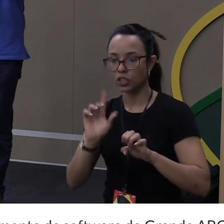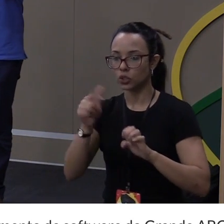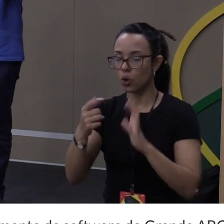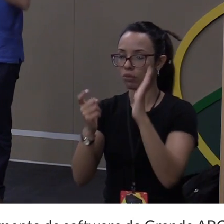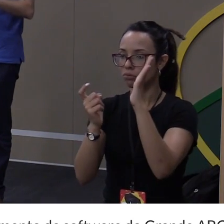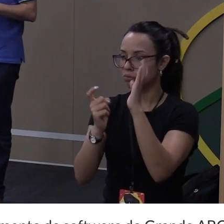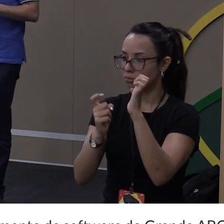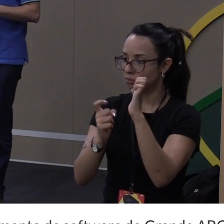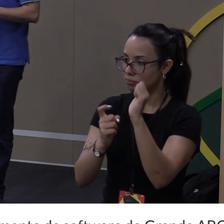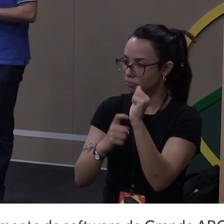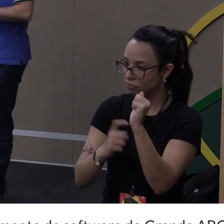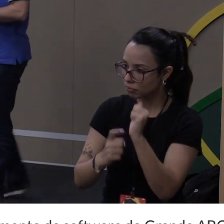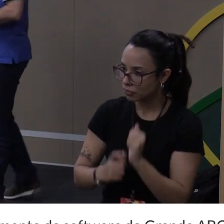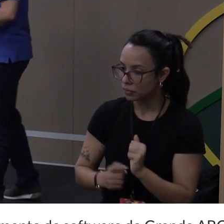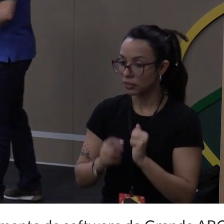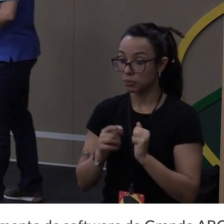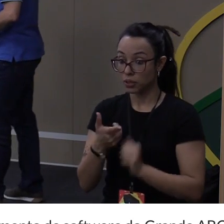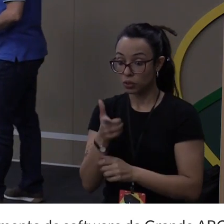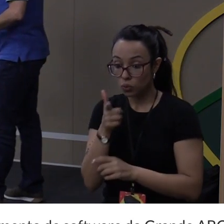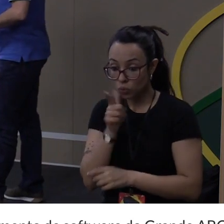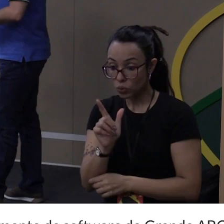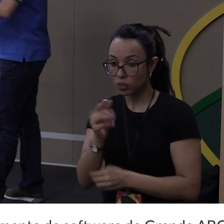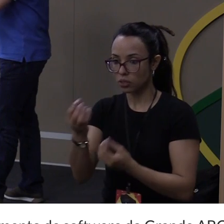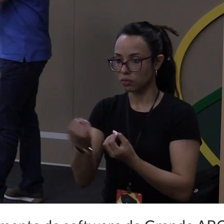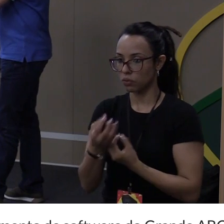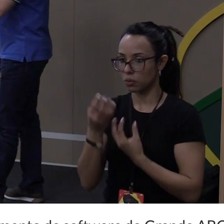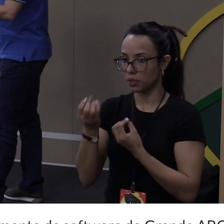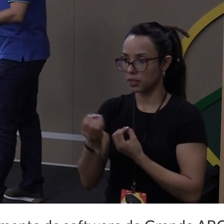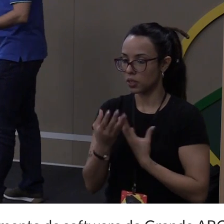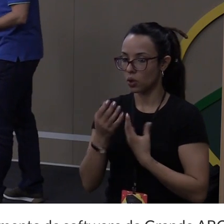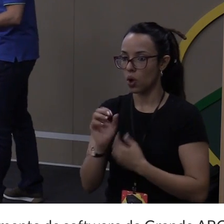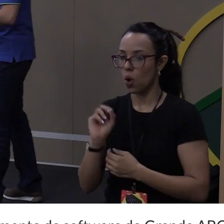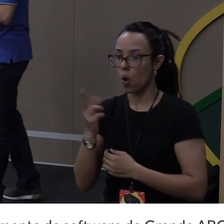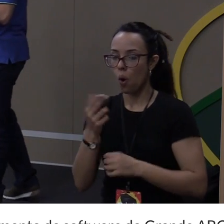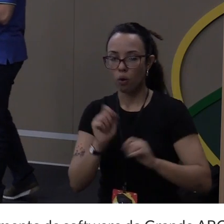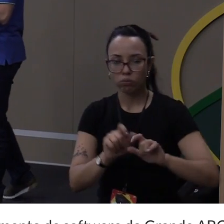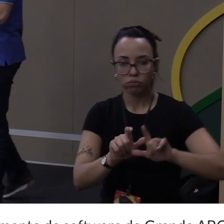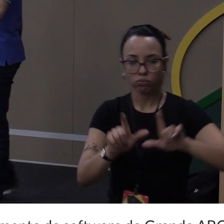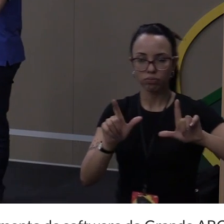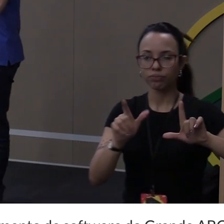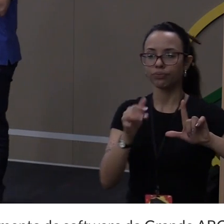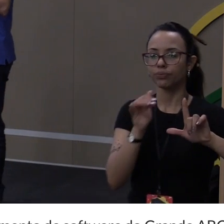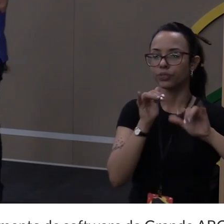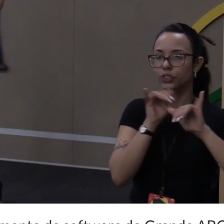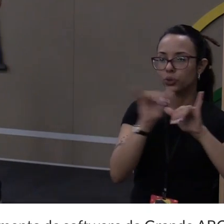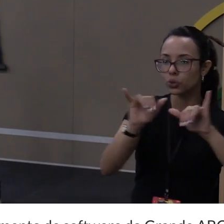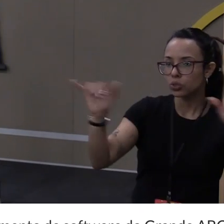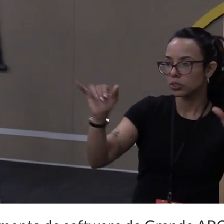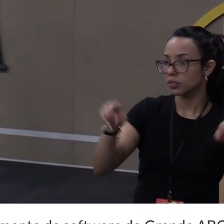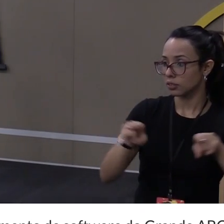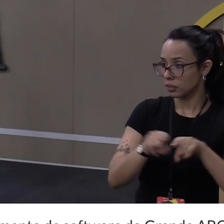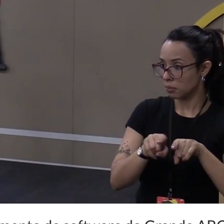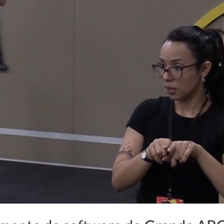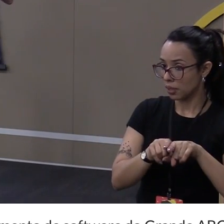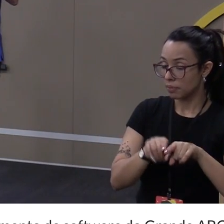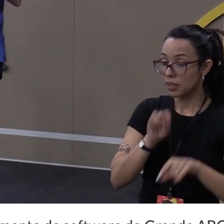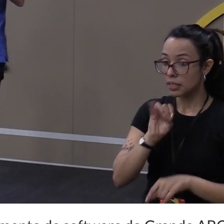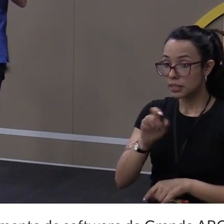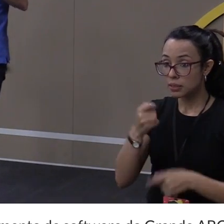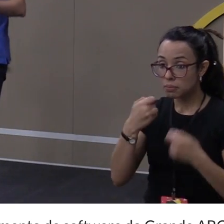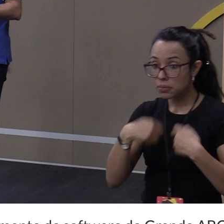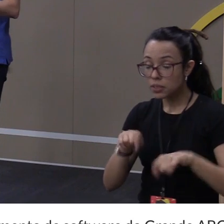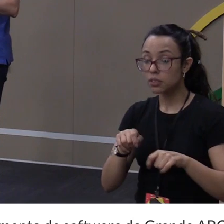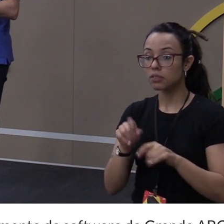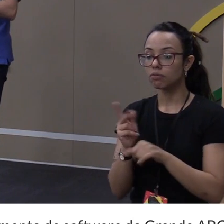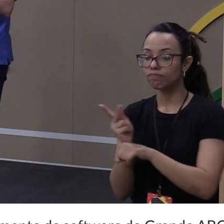para encontrar as informações que eu preciso. Ou um site de notícias. Então, se a gente precisa navegar